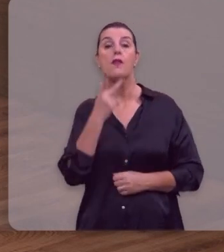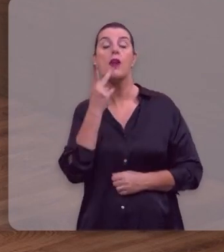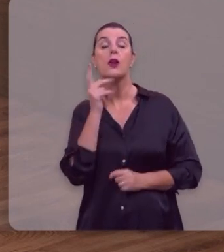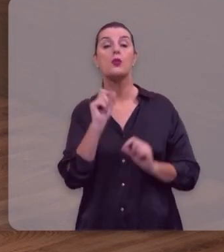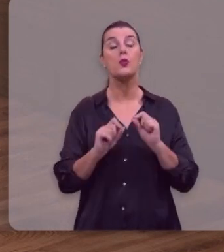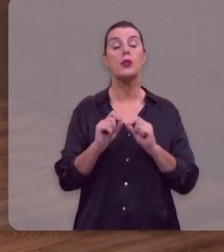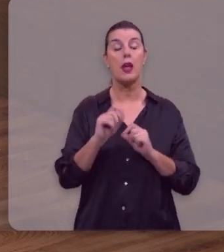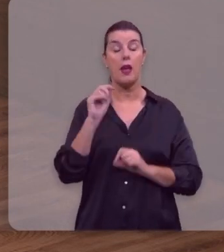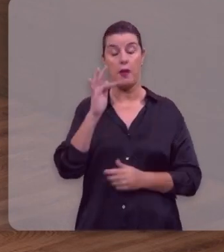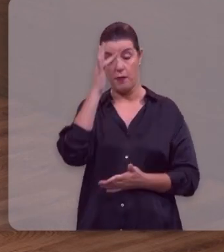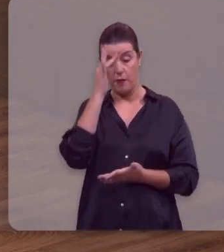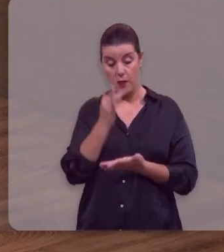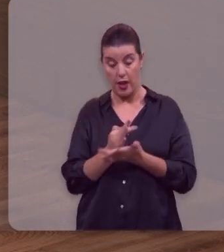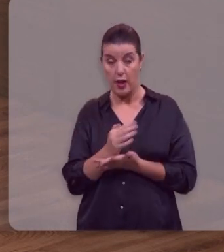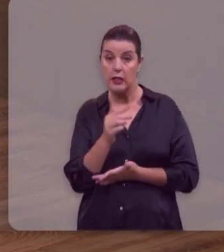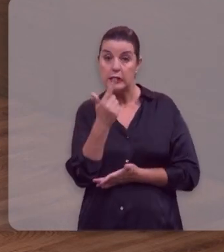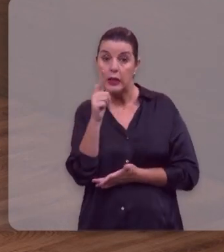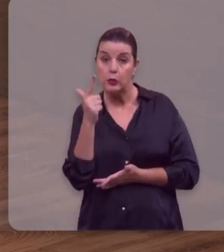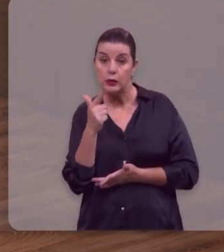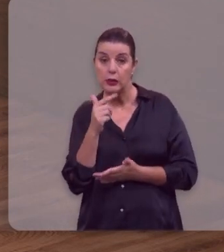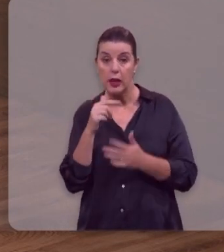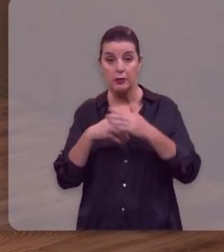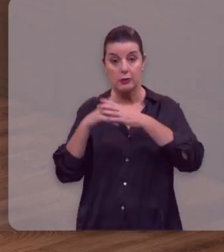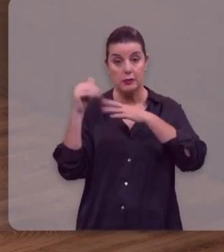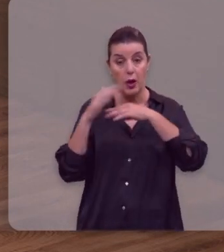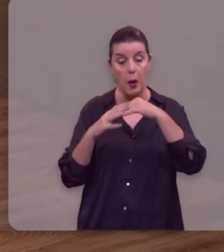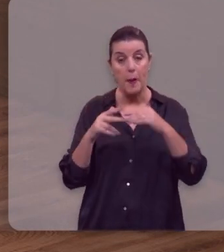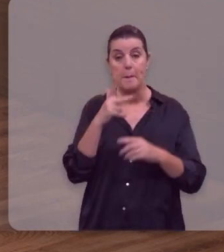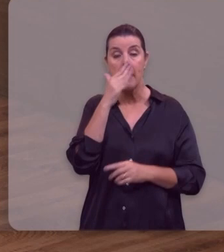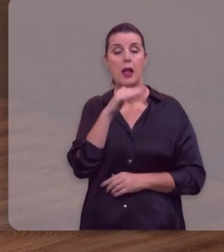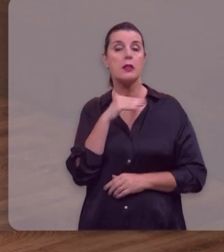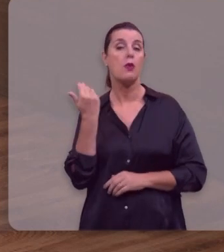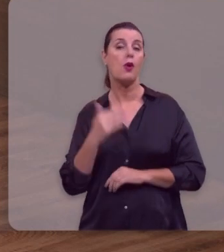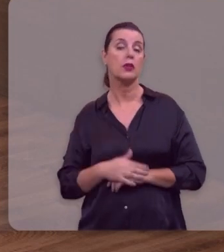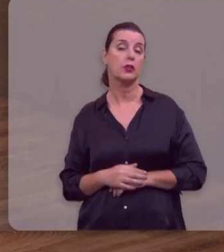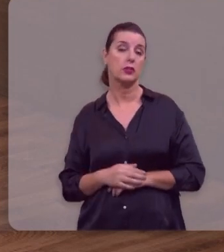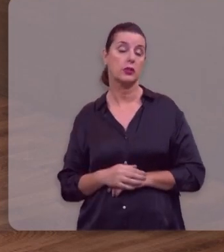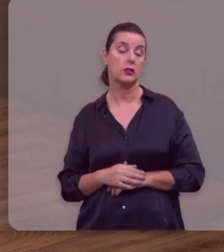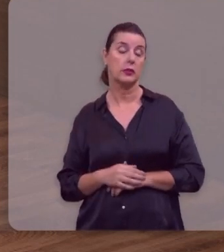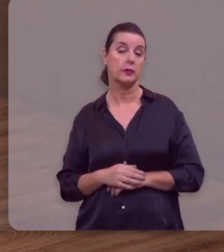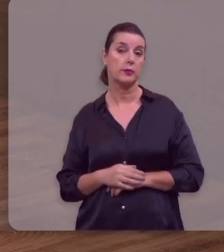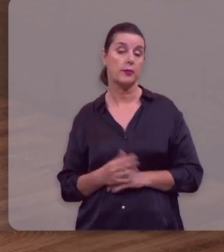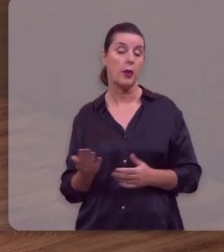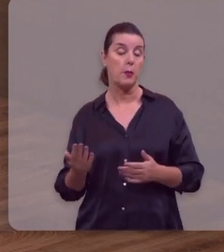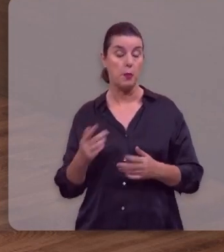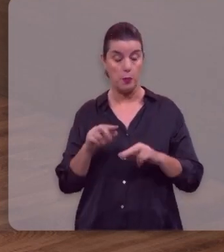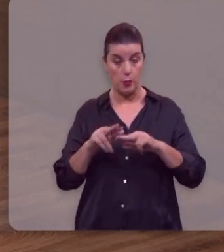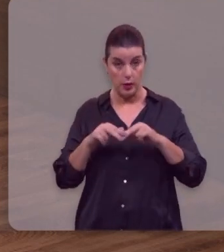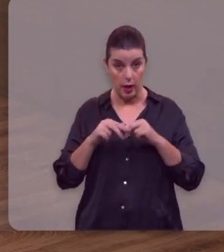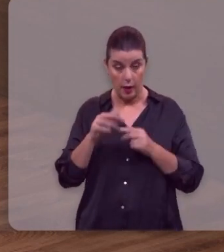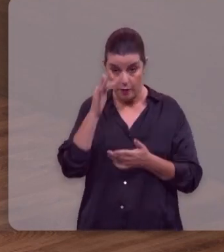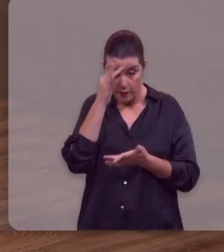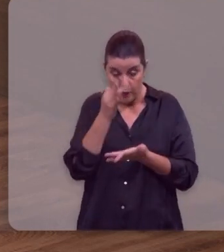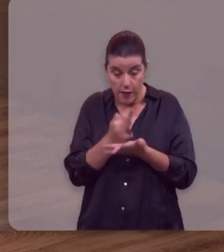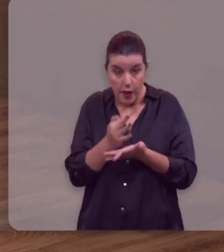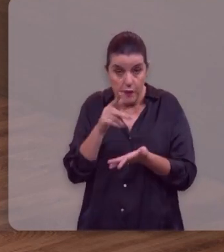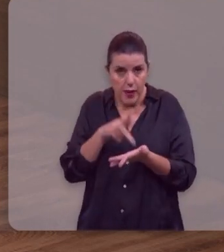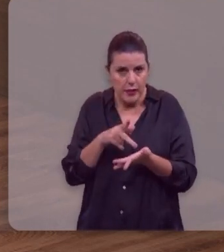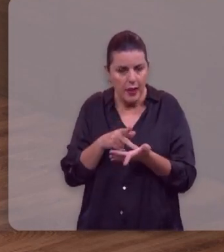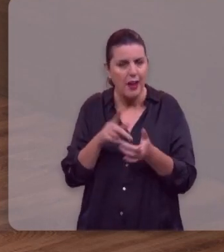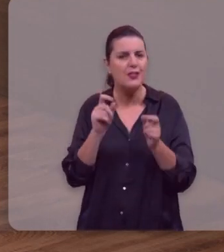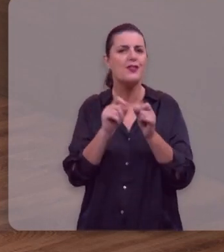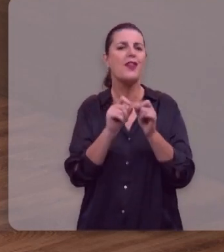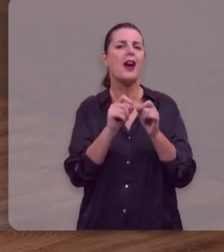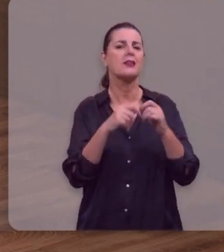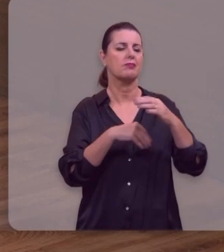fé sem as obras é morta. Porque a genuína fé produz obras. Nós fomos